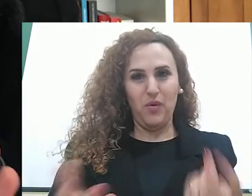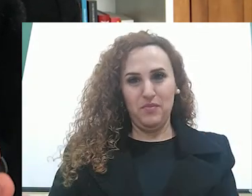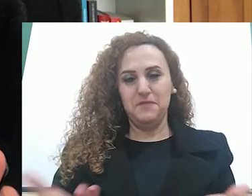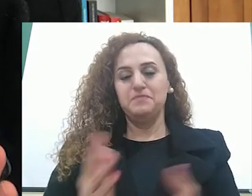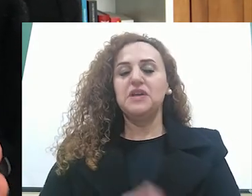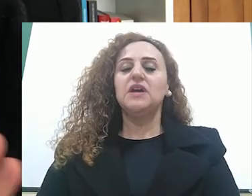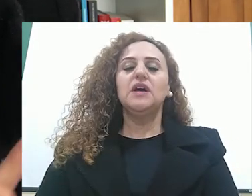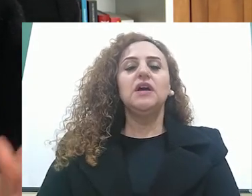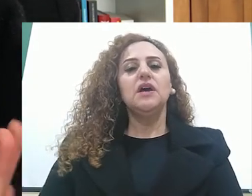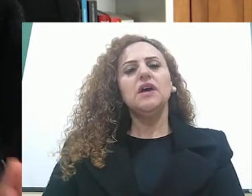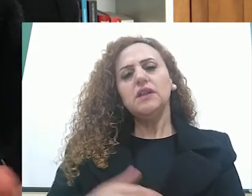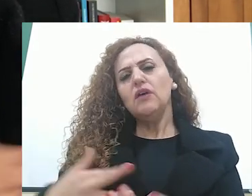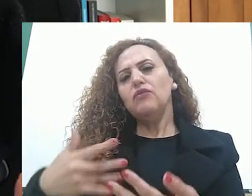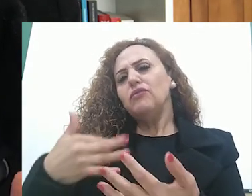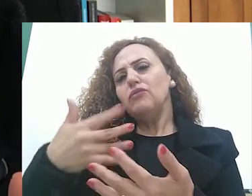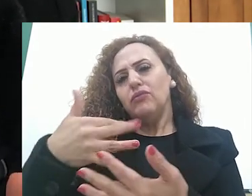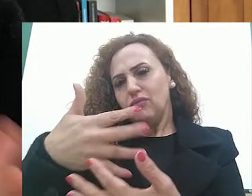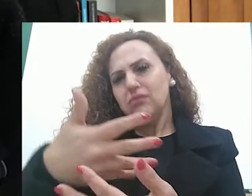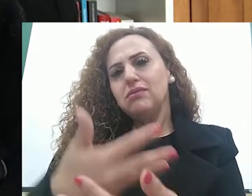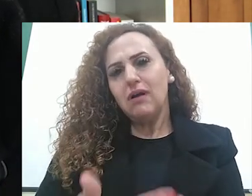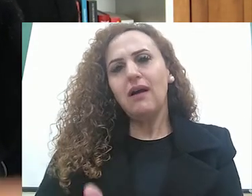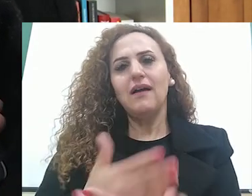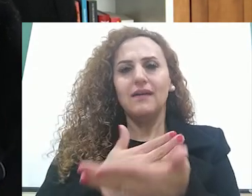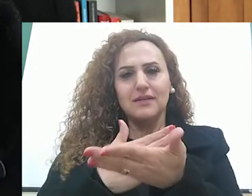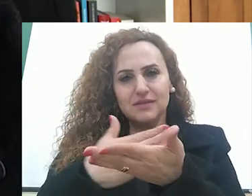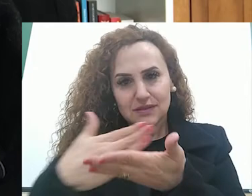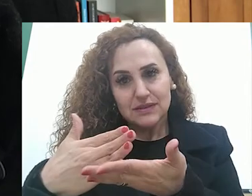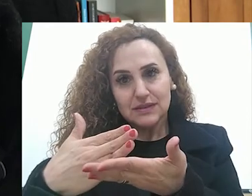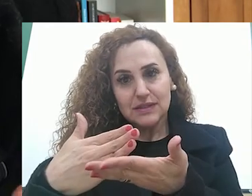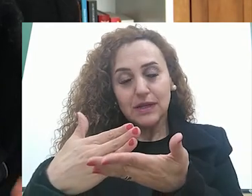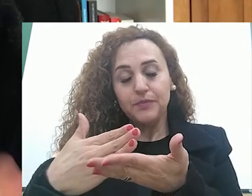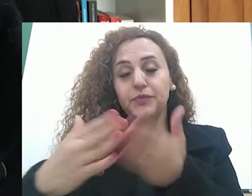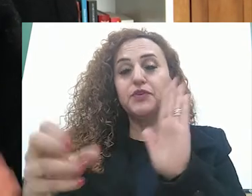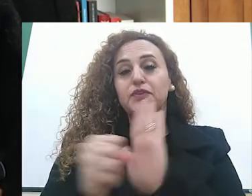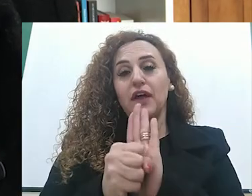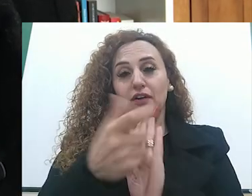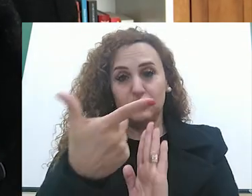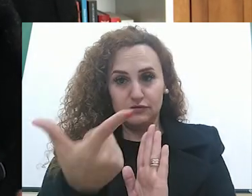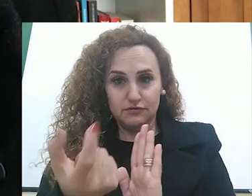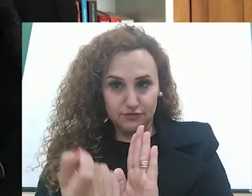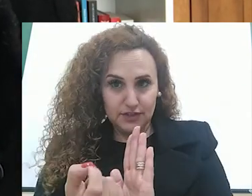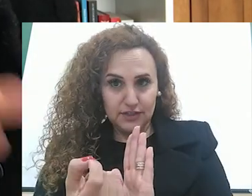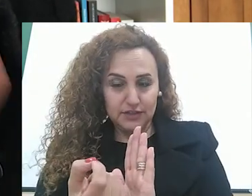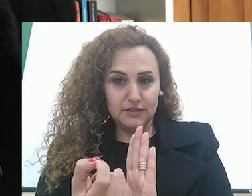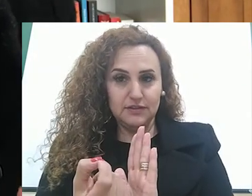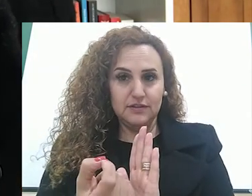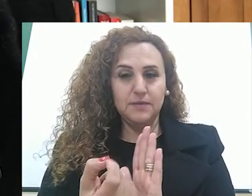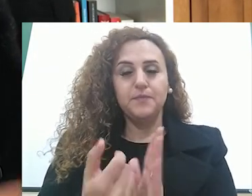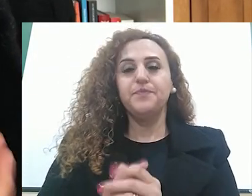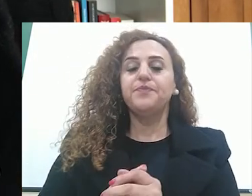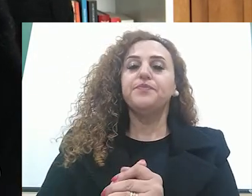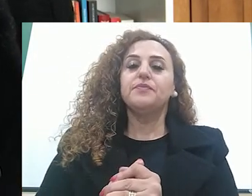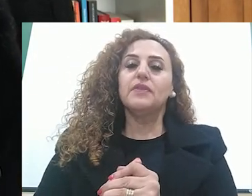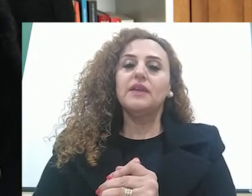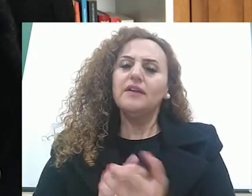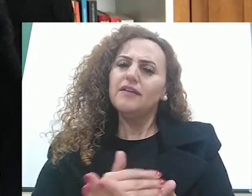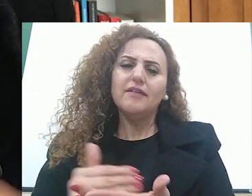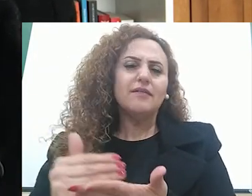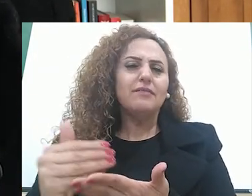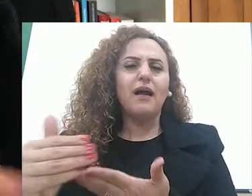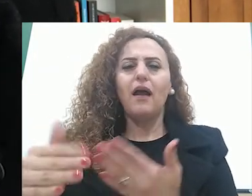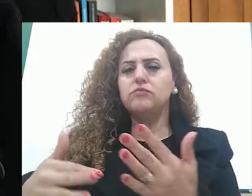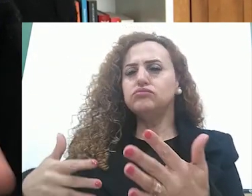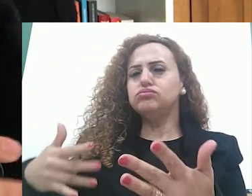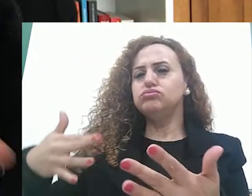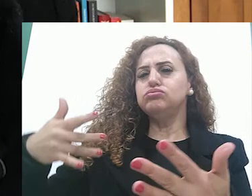Então, esse processo ele vai acontecendo, né? Ele se inicia no início do século XX, final do século XIX, início do século XX